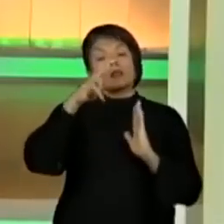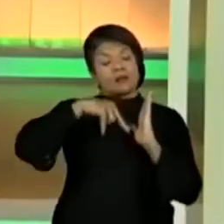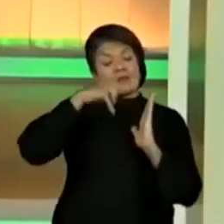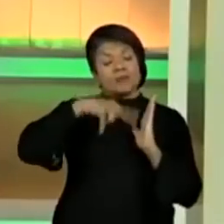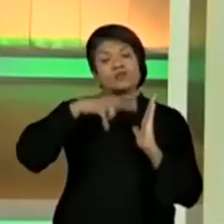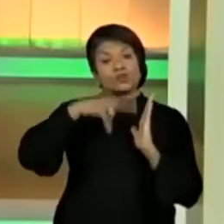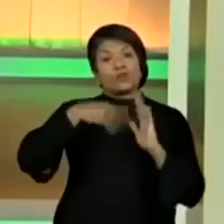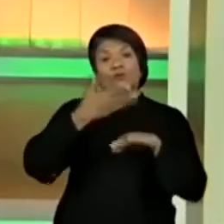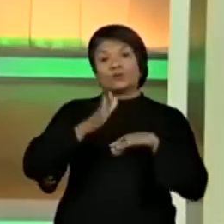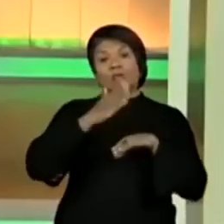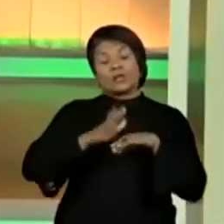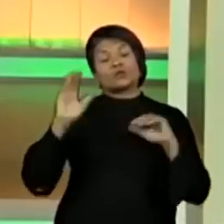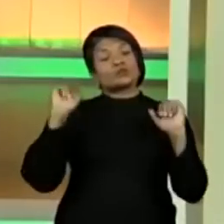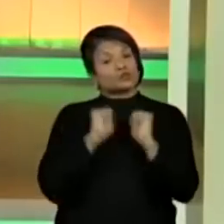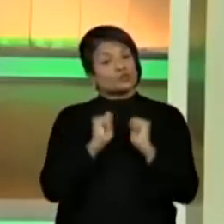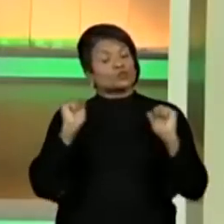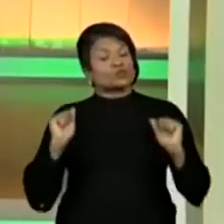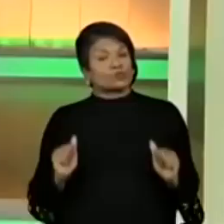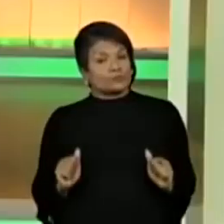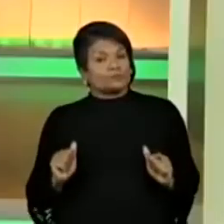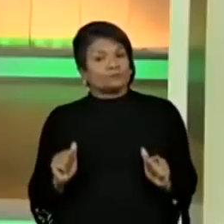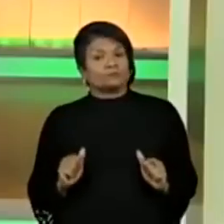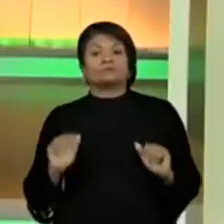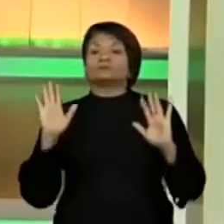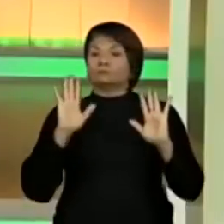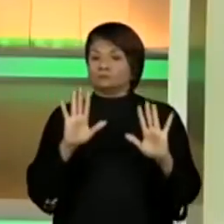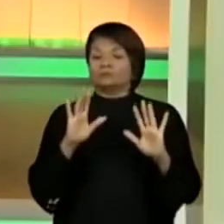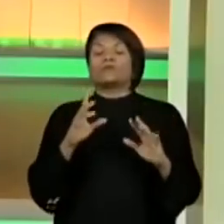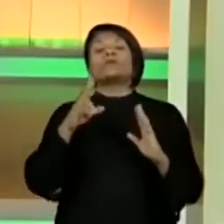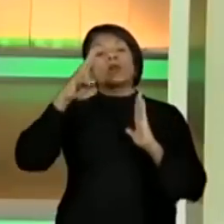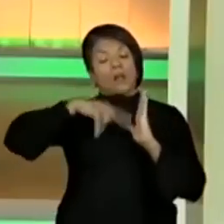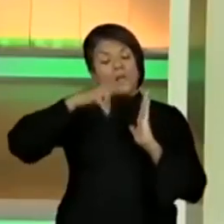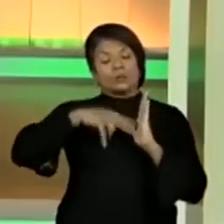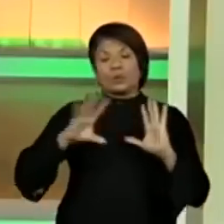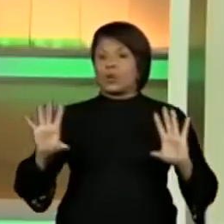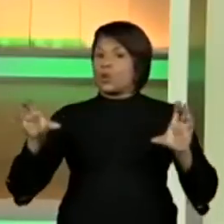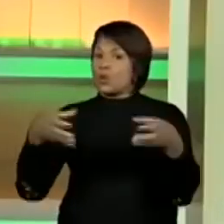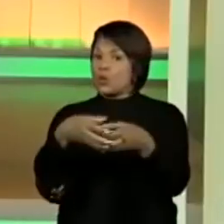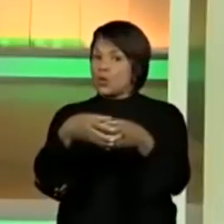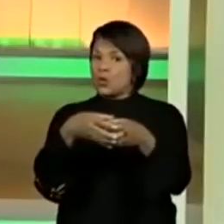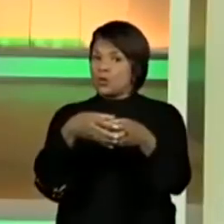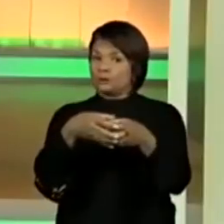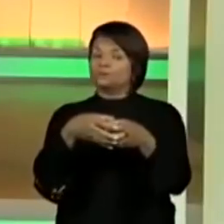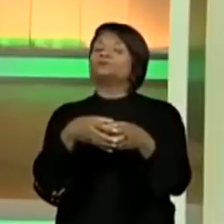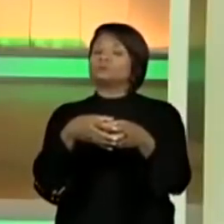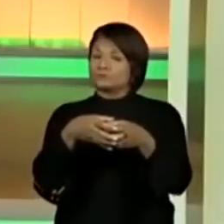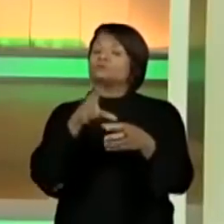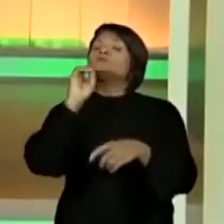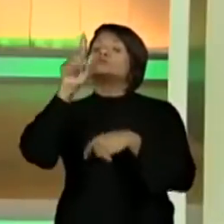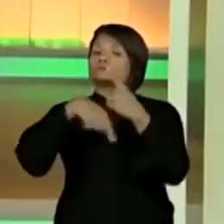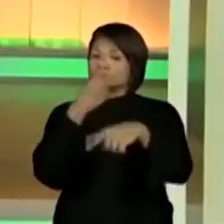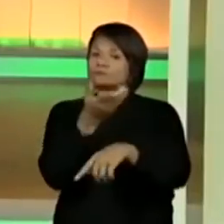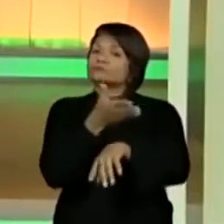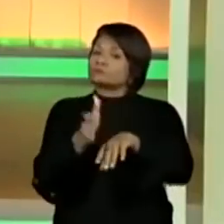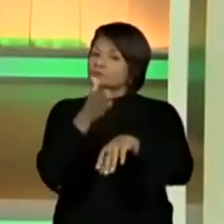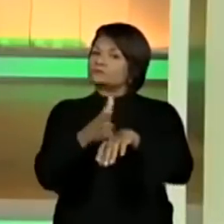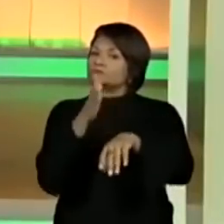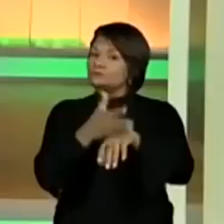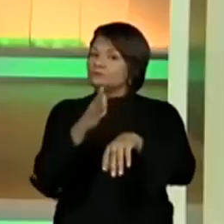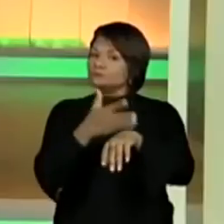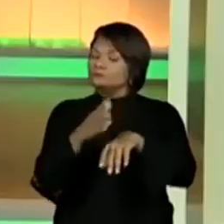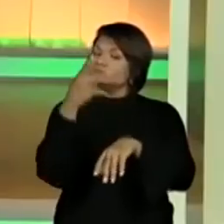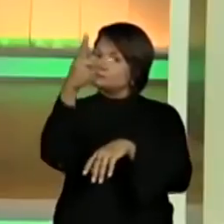vai treinar juntos. A ideia é que a gente faça esse treino coletivo. E que depois eu deixe alguns exercícios para vocês irem